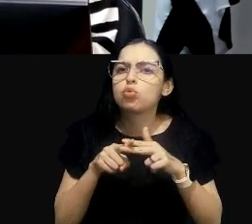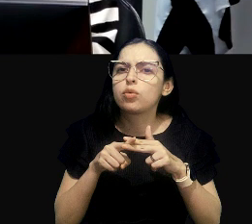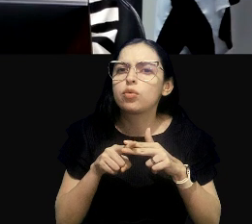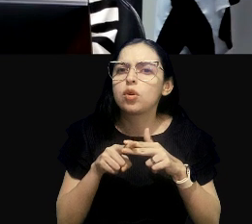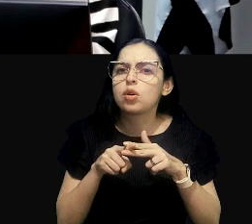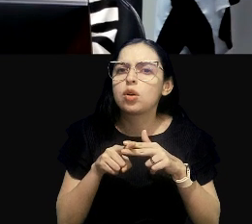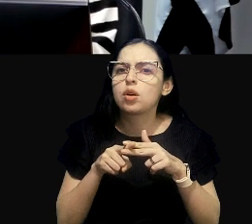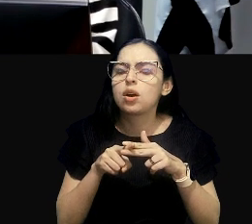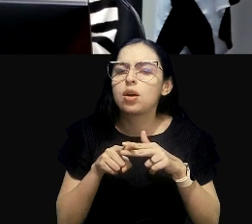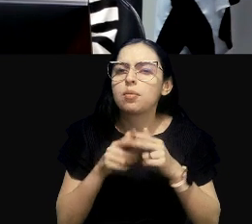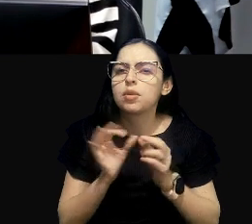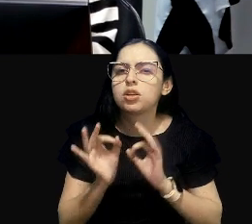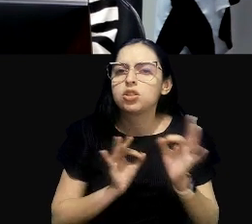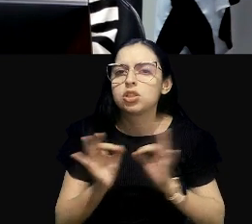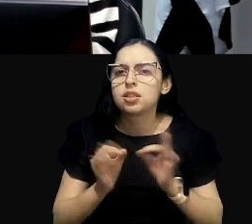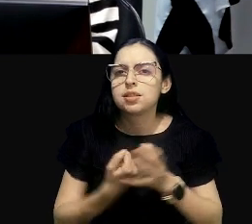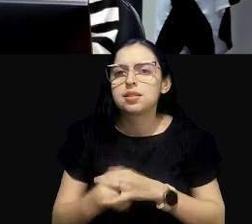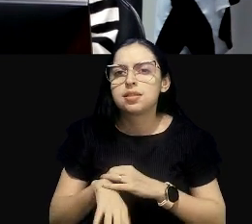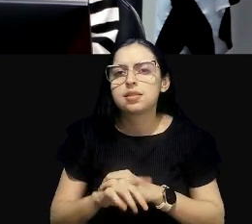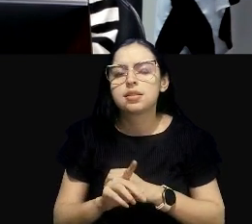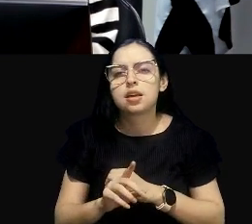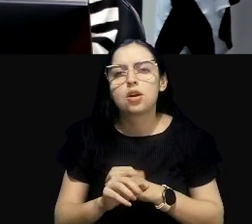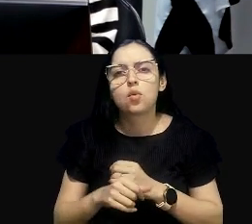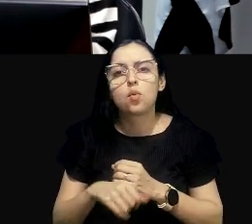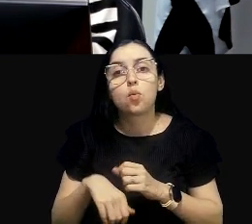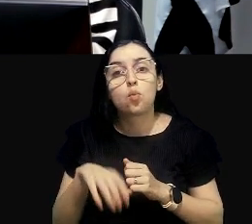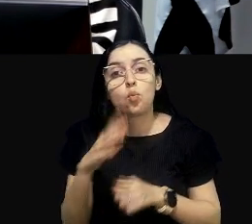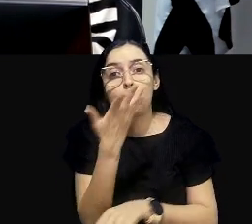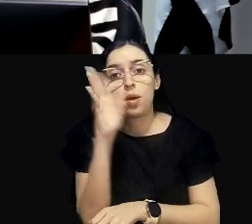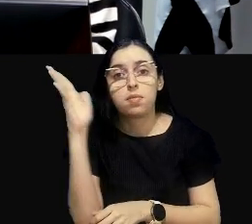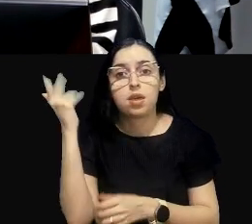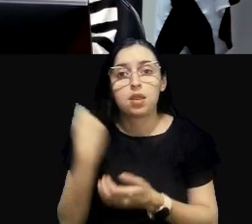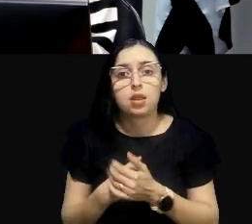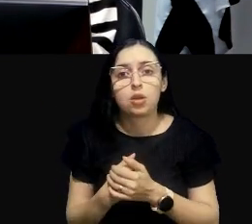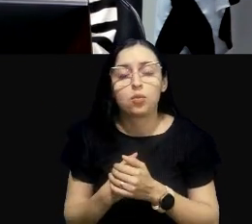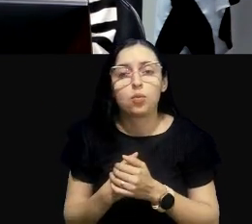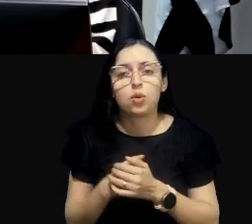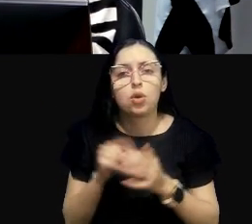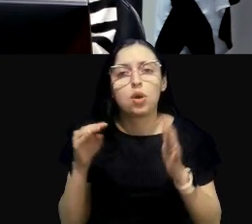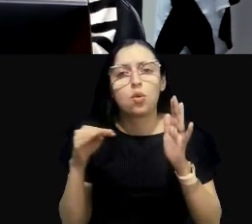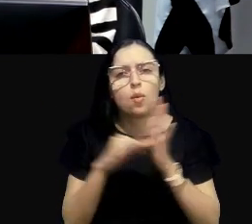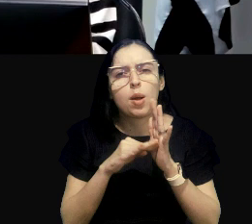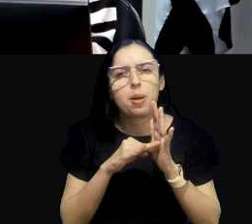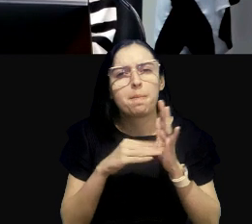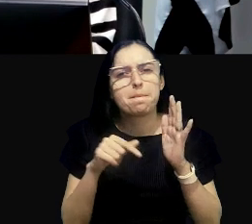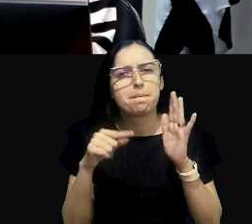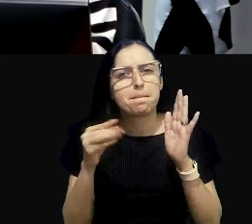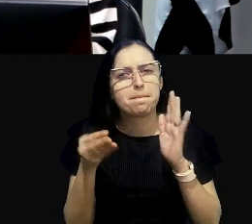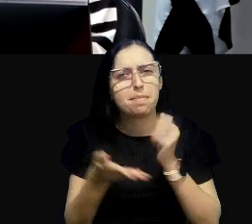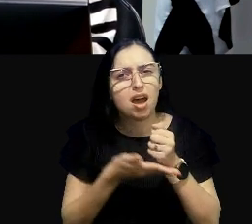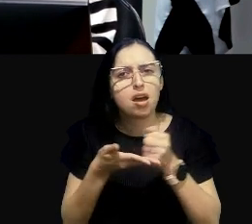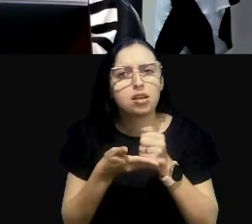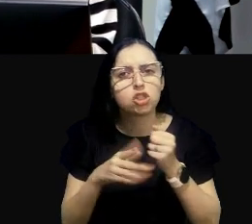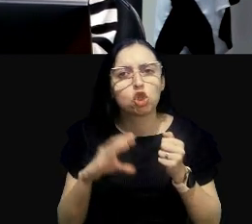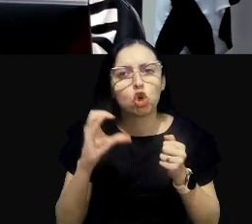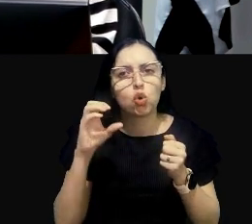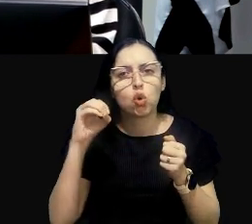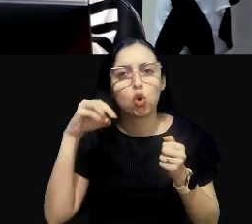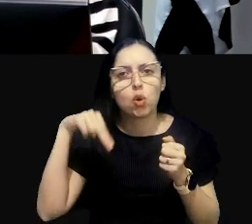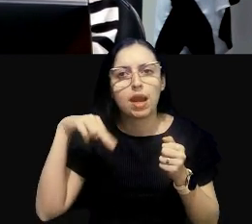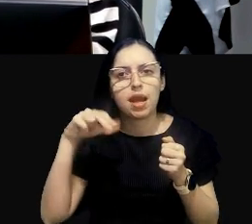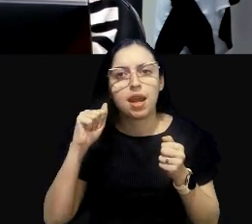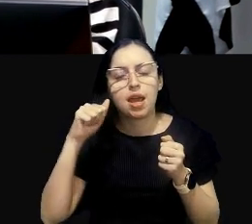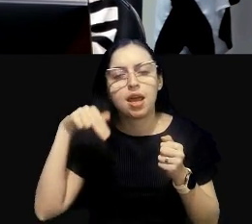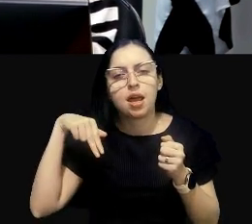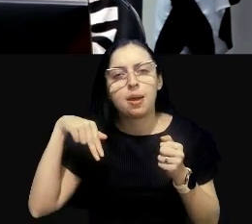gestão ambiental, consolidada no CONAMA 01-86, que é a avaliação